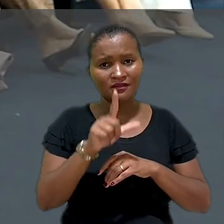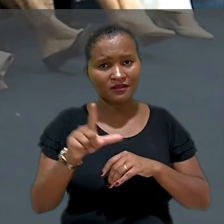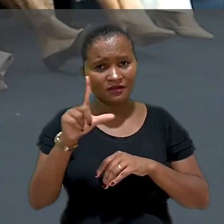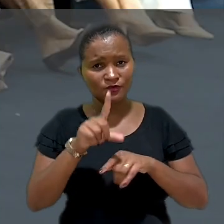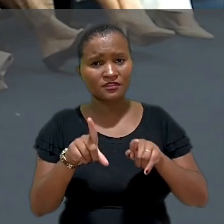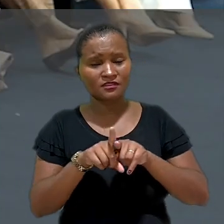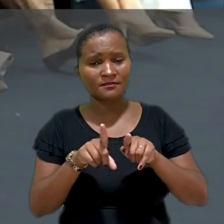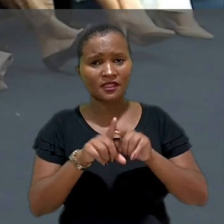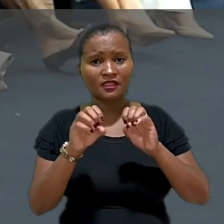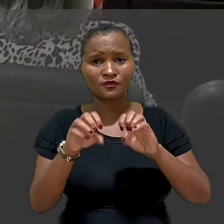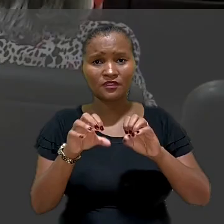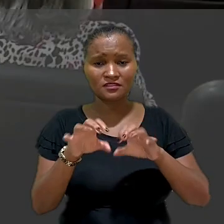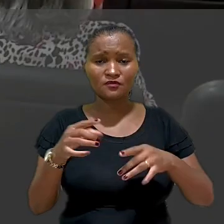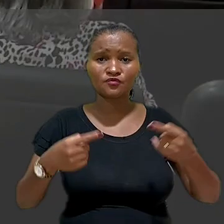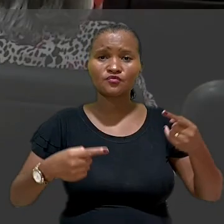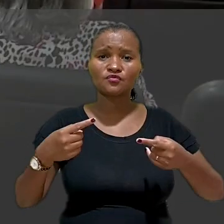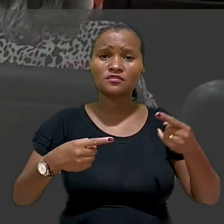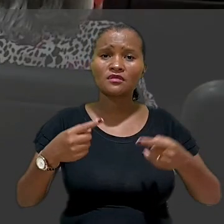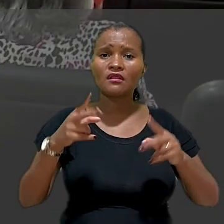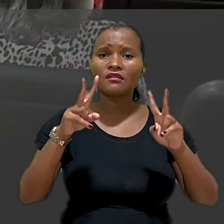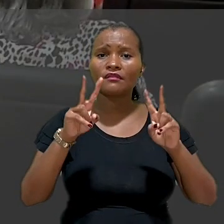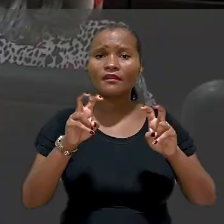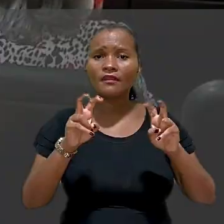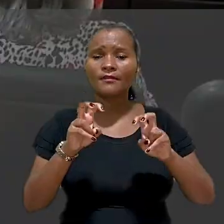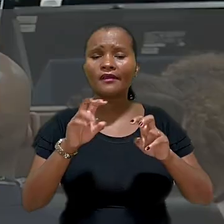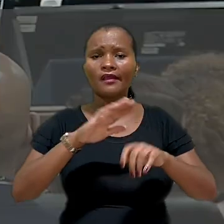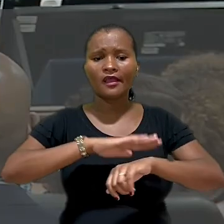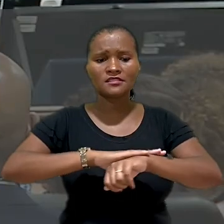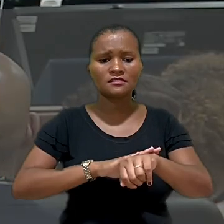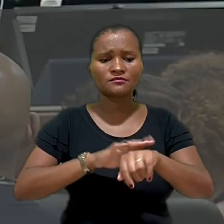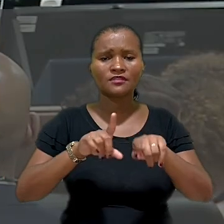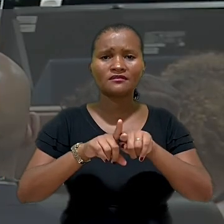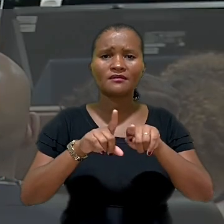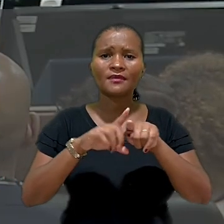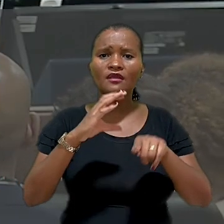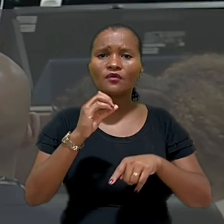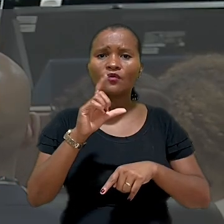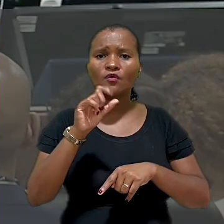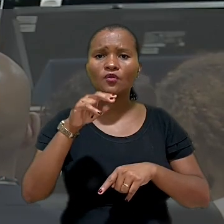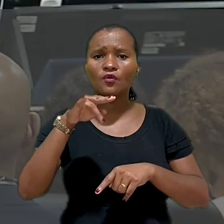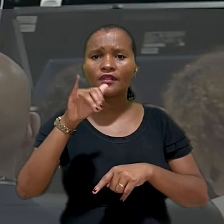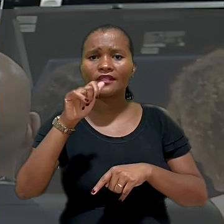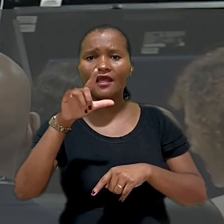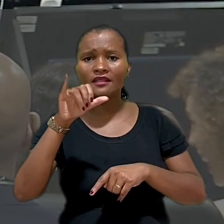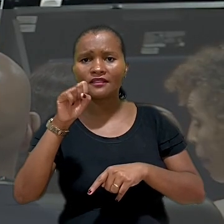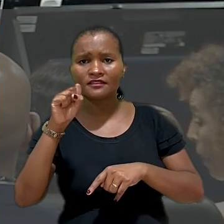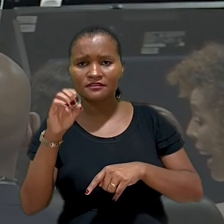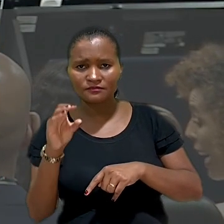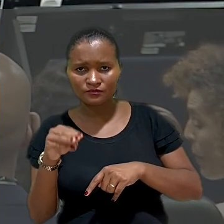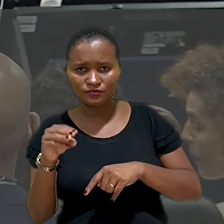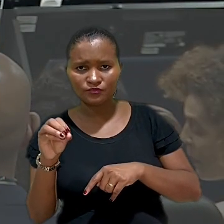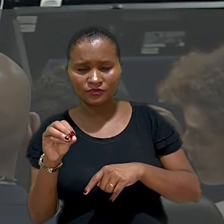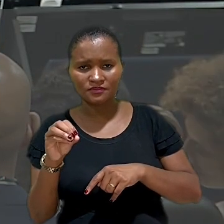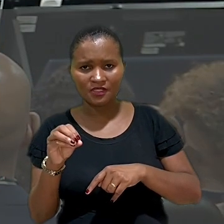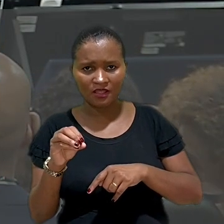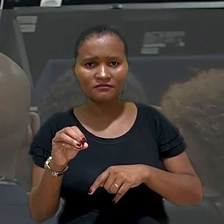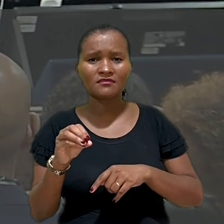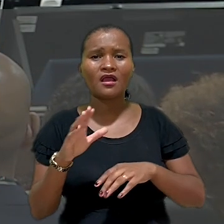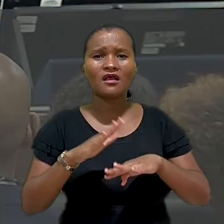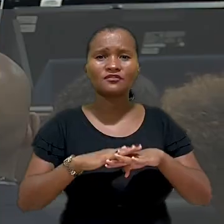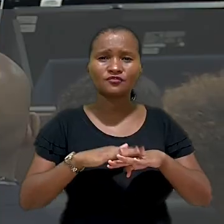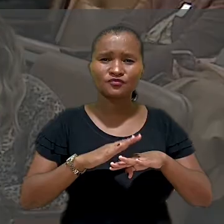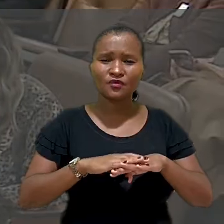Literatura e Educação discutirão temas como racismo e colonialismo, ações afirmativas, o racismo na